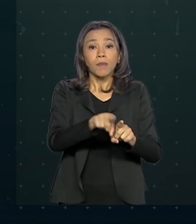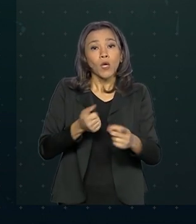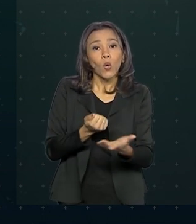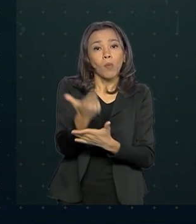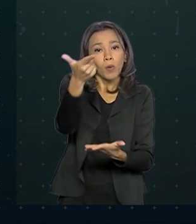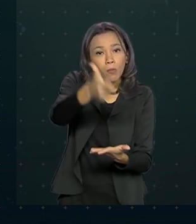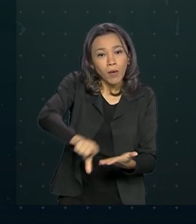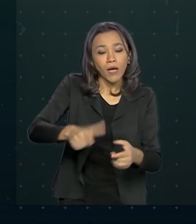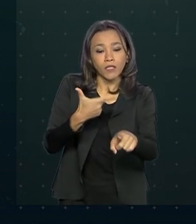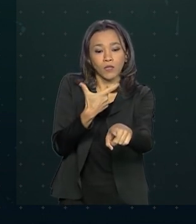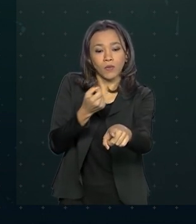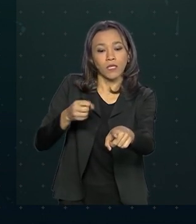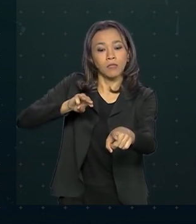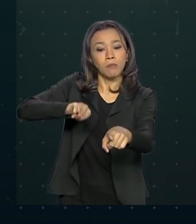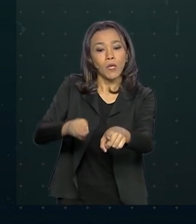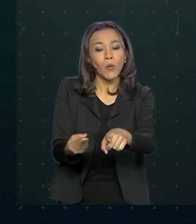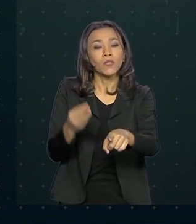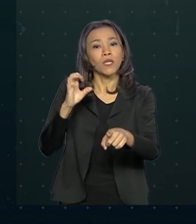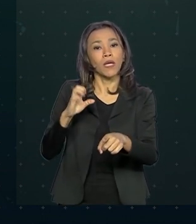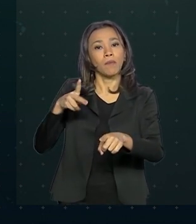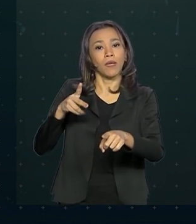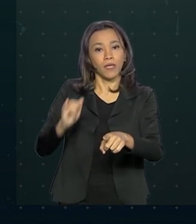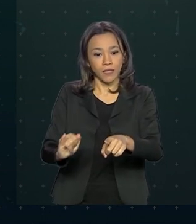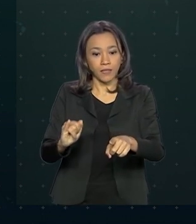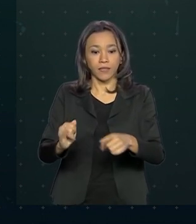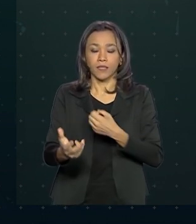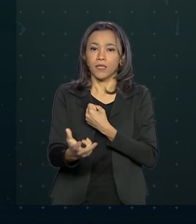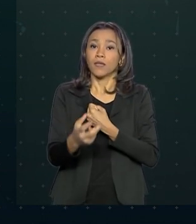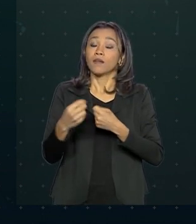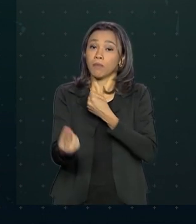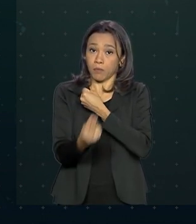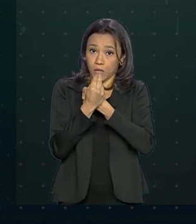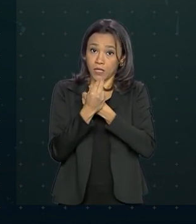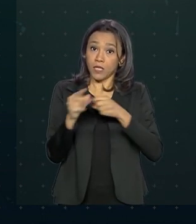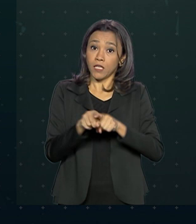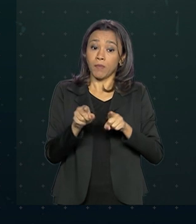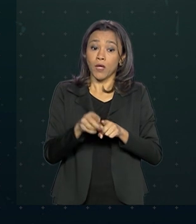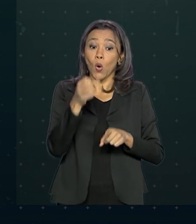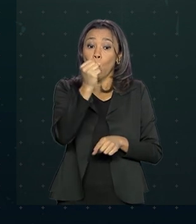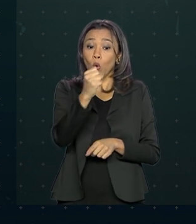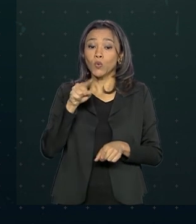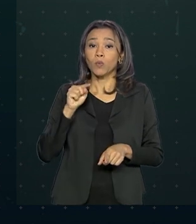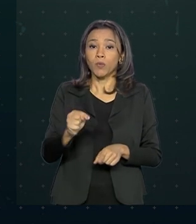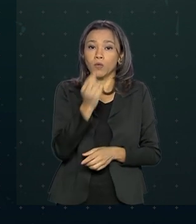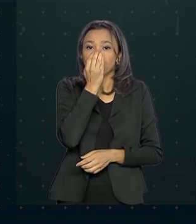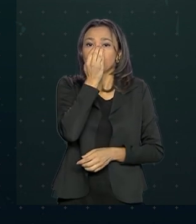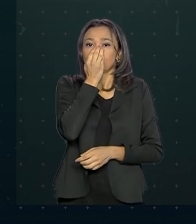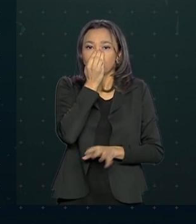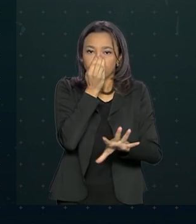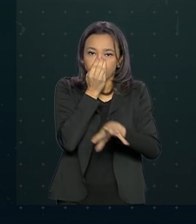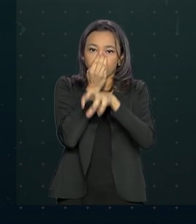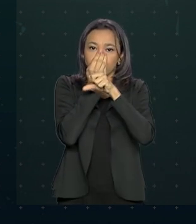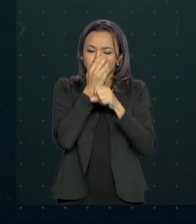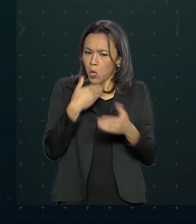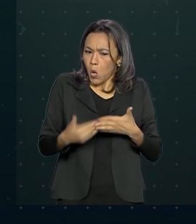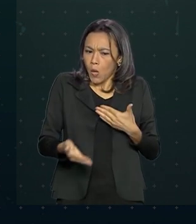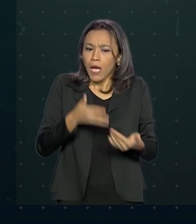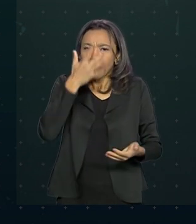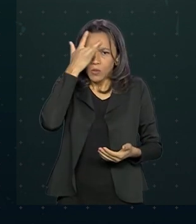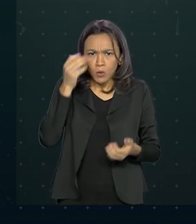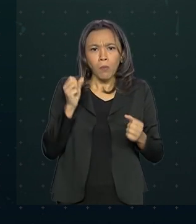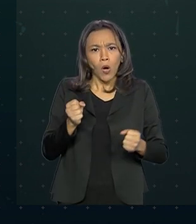200 milhões de EPIs e 8 mil respiradores. E, a partir de agora, qualquer cidadão pode